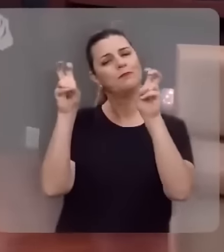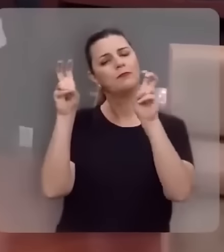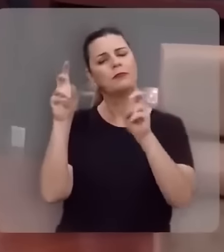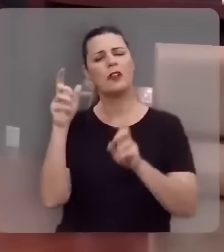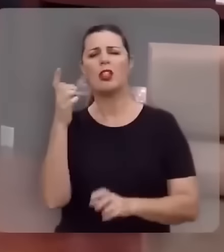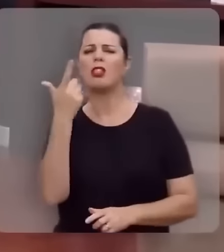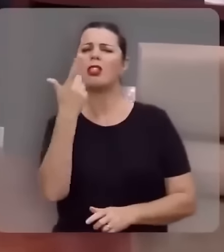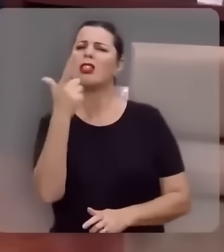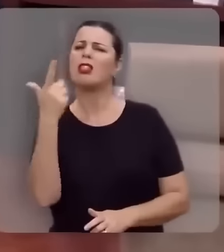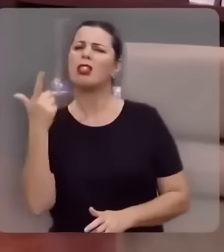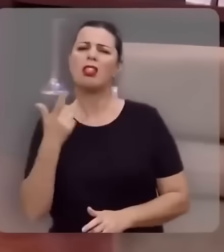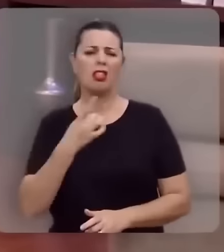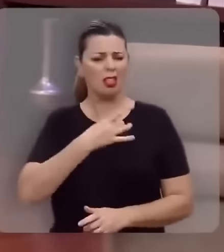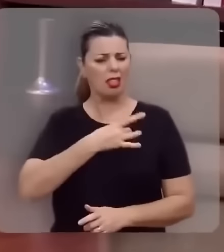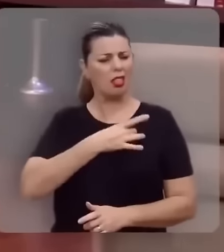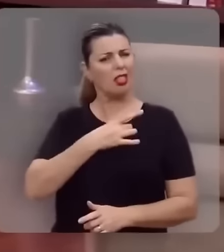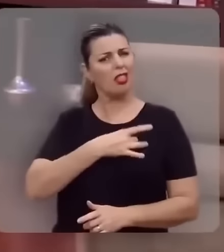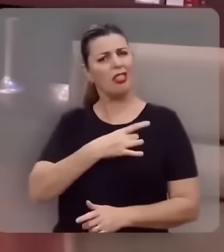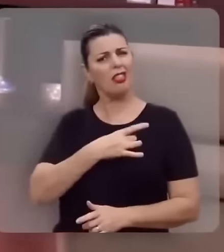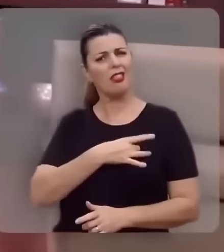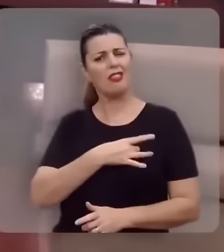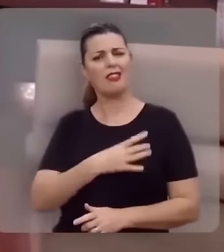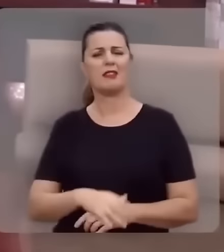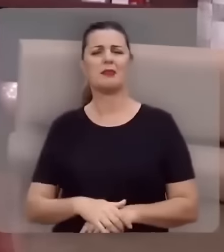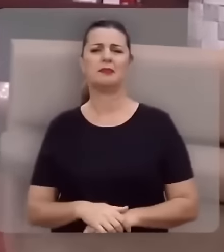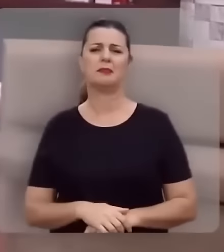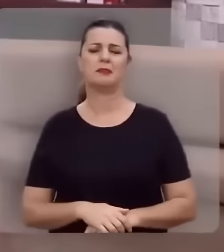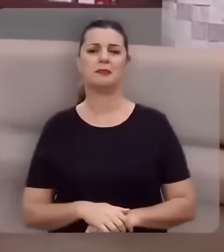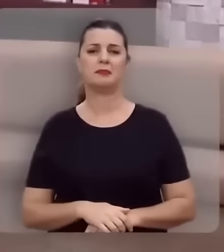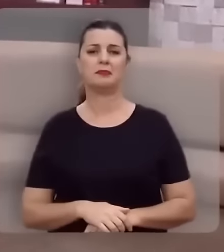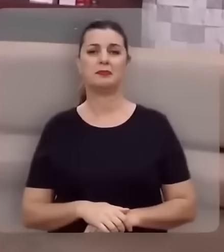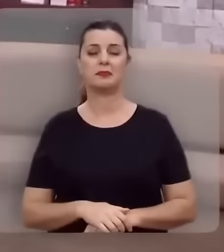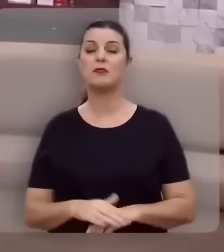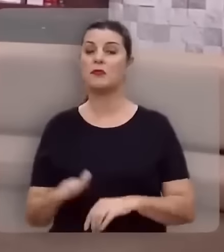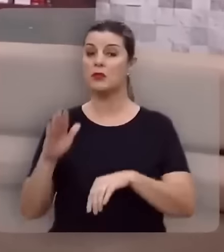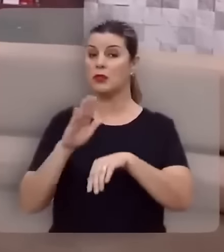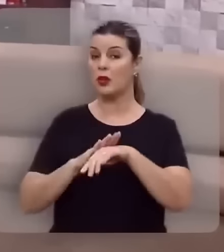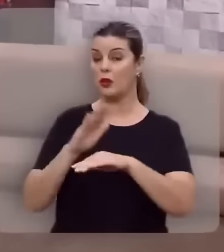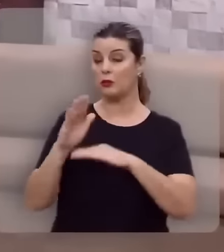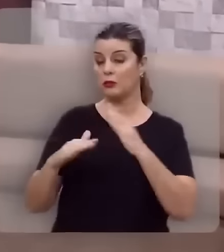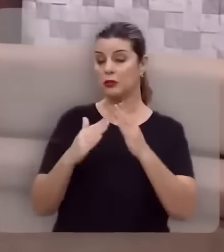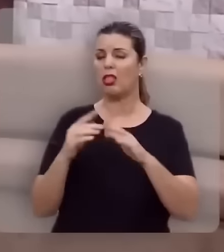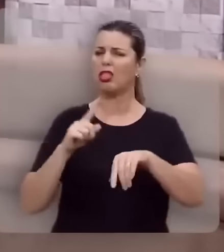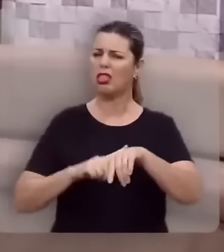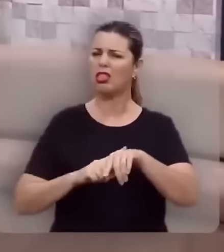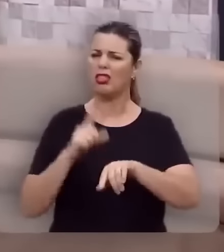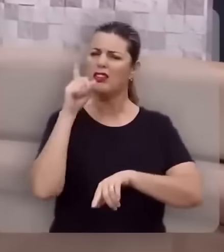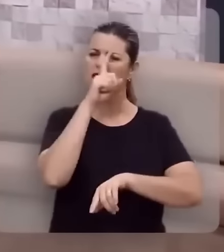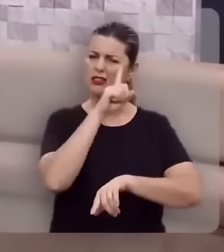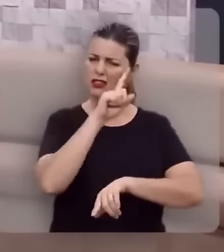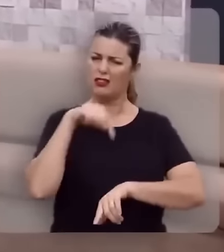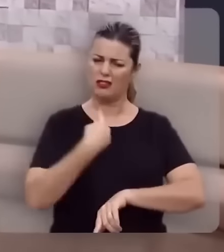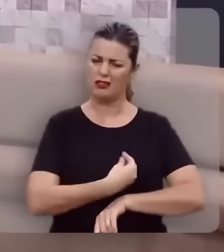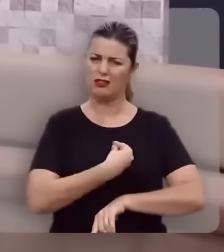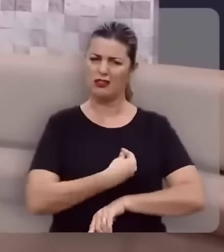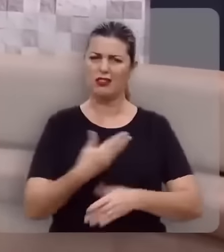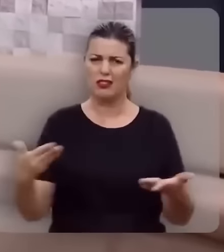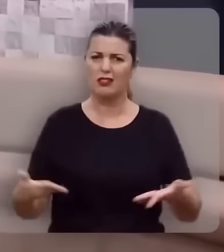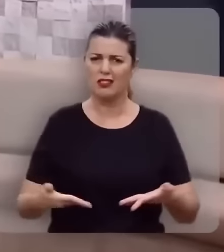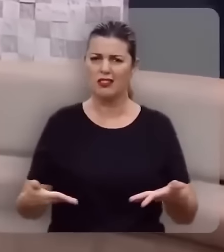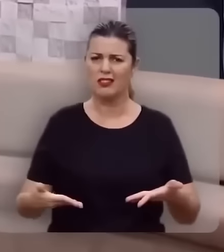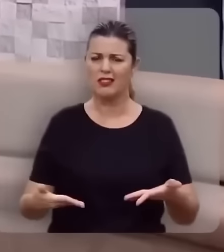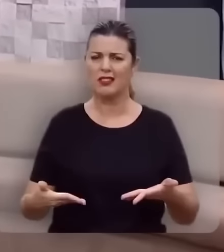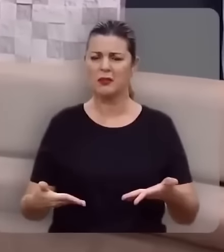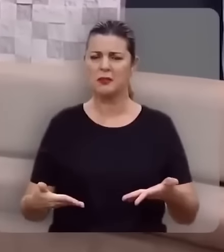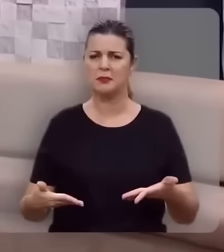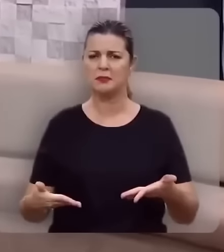Não se renda ao medo. Sobretudo num tempo difícil como esse que nós estamos vivendo,